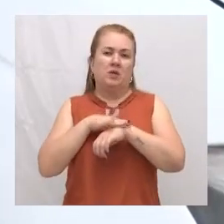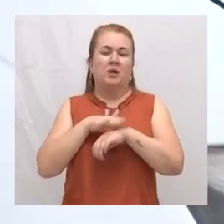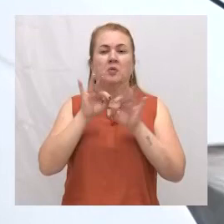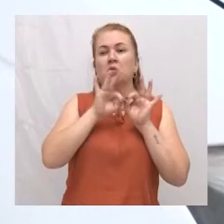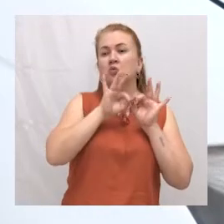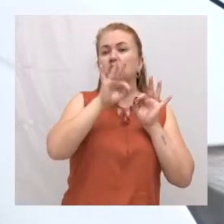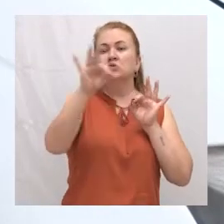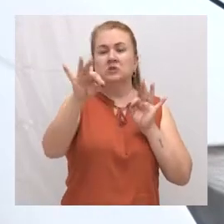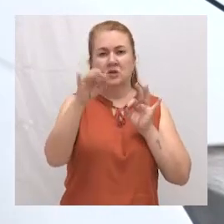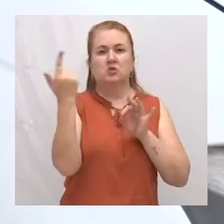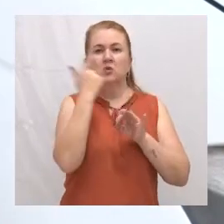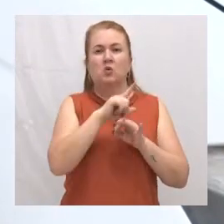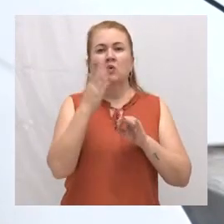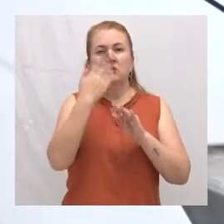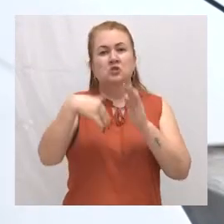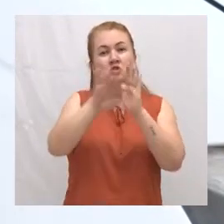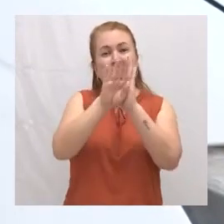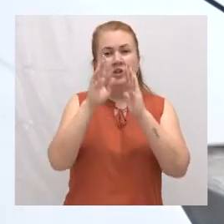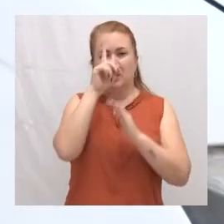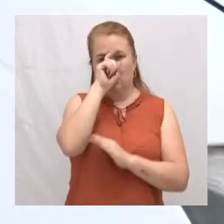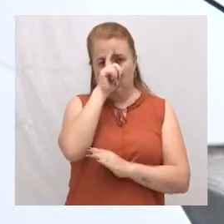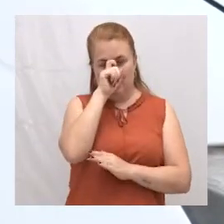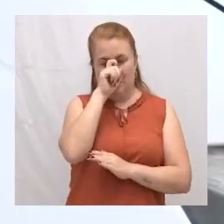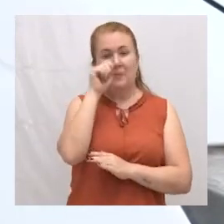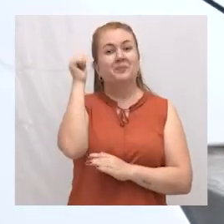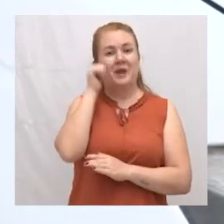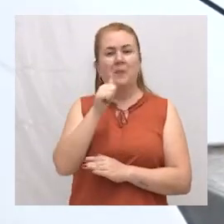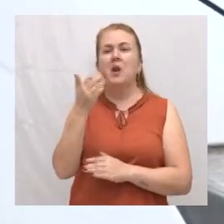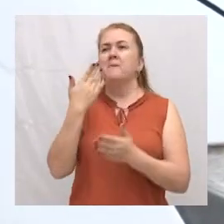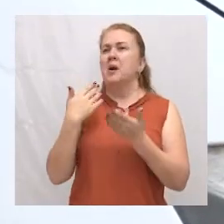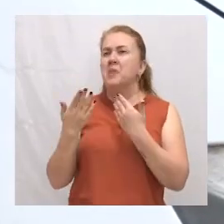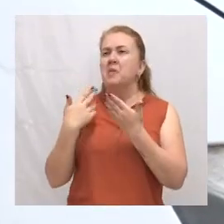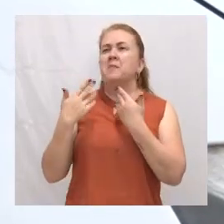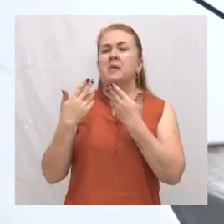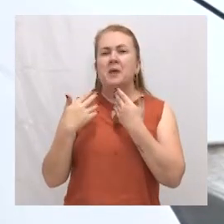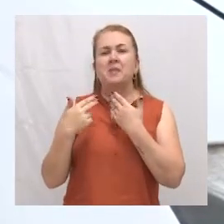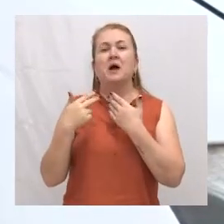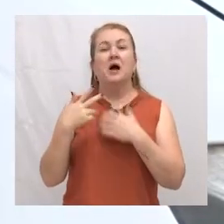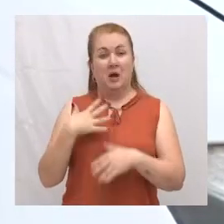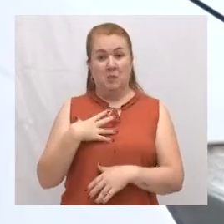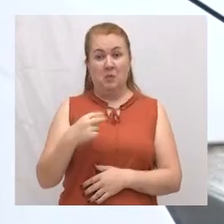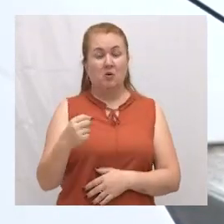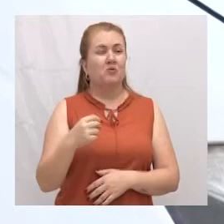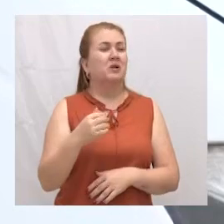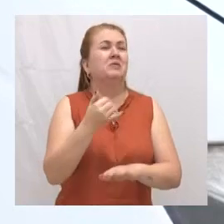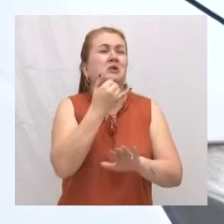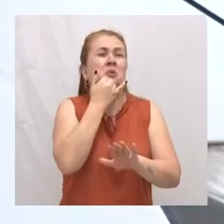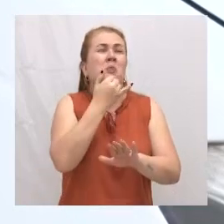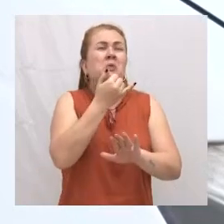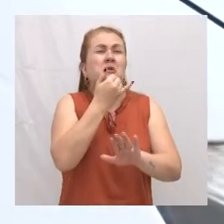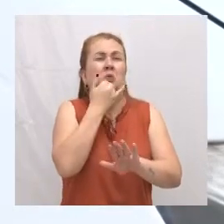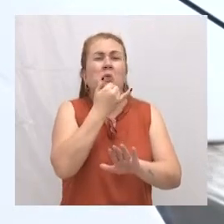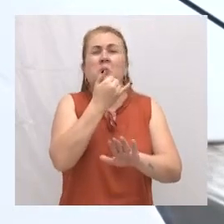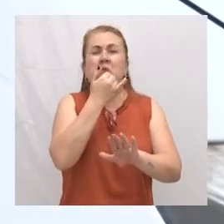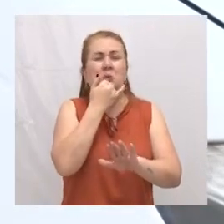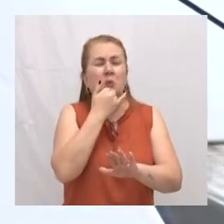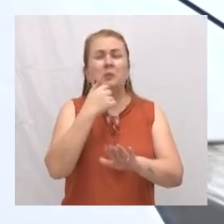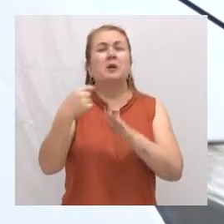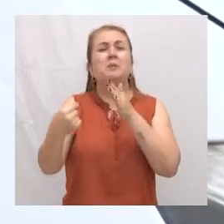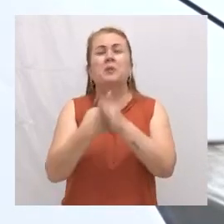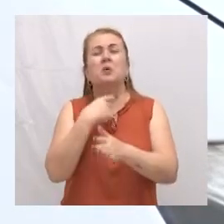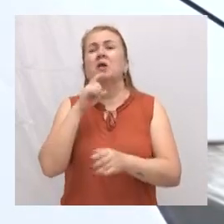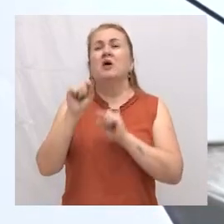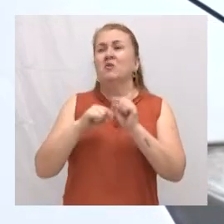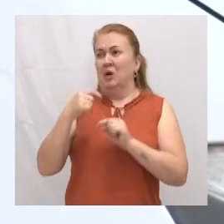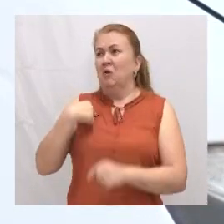até o hospital. E ela conversando comigo. E o meu filho falava assim, mamãe, desculpa. E ele perguntava,